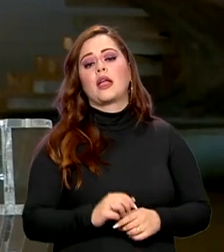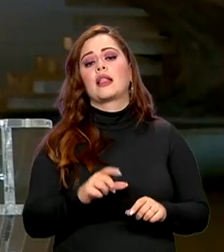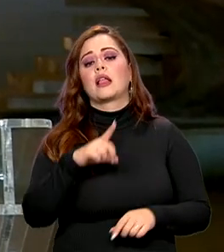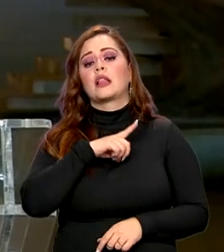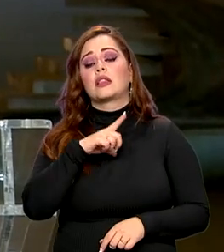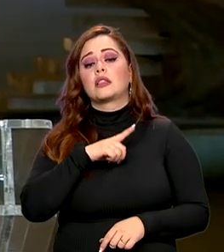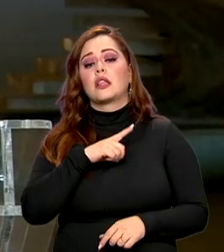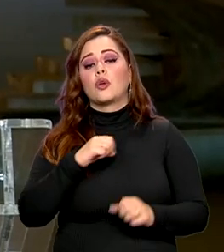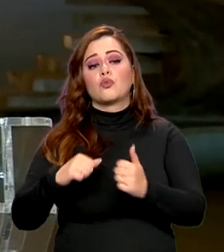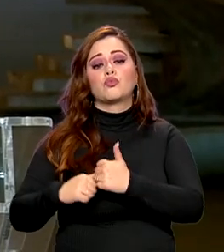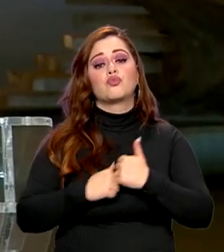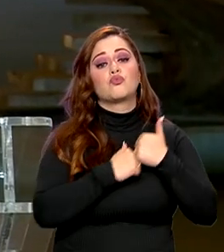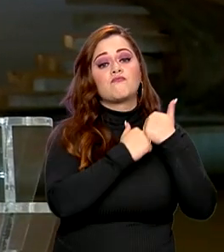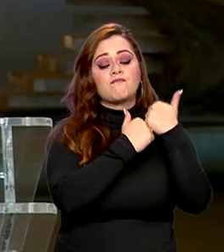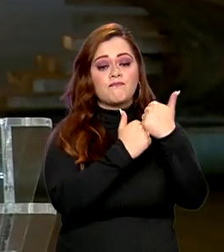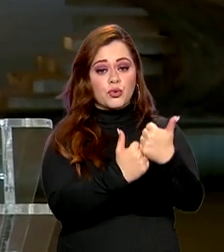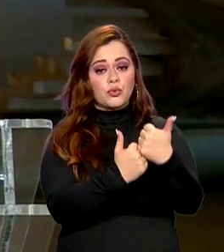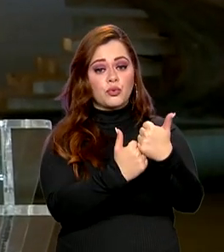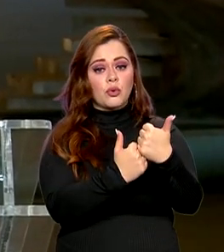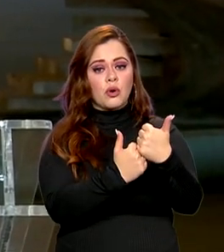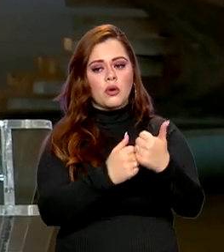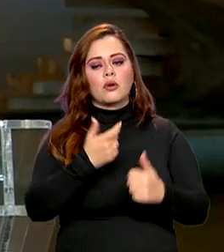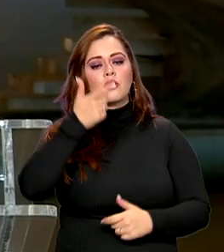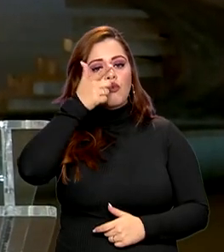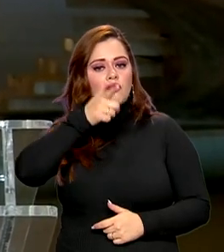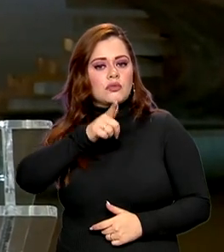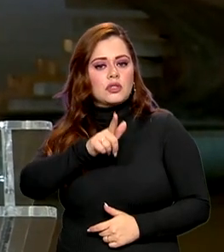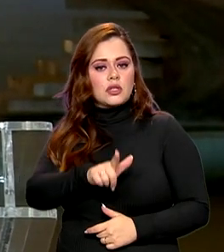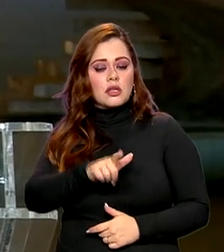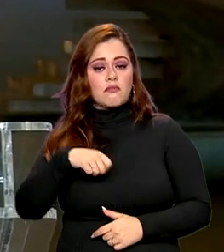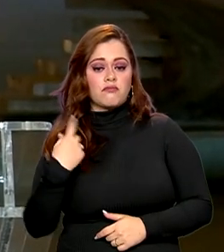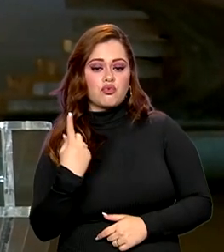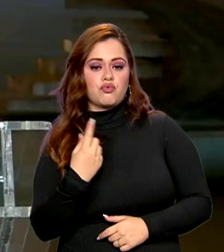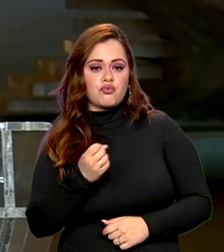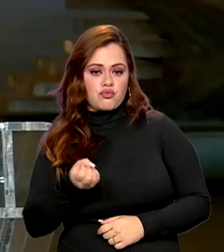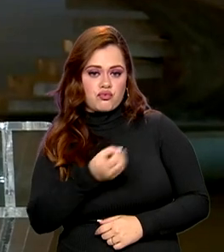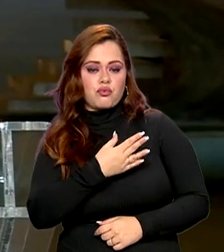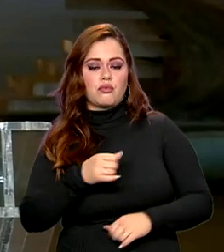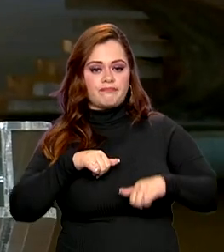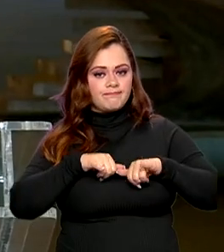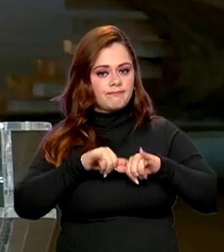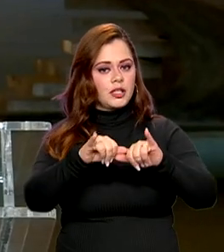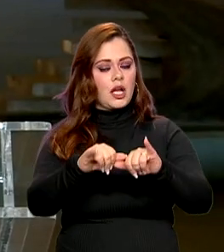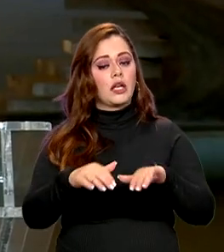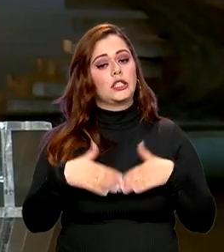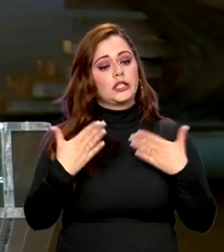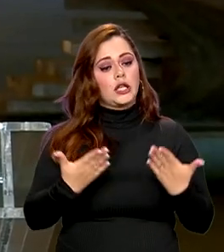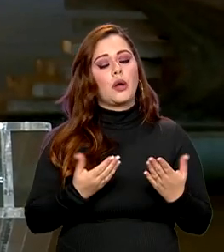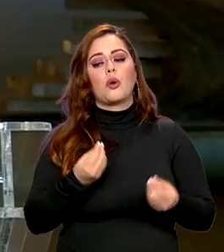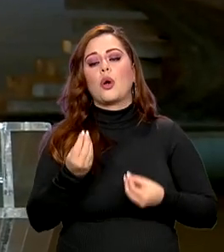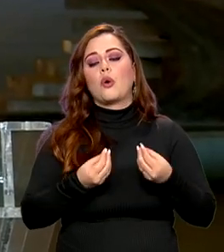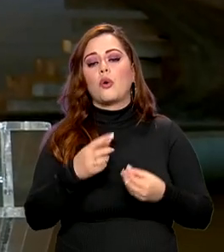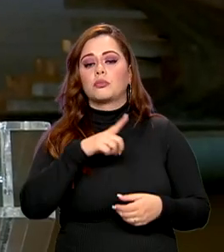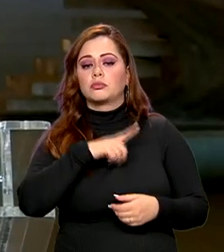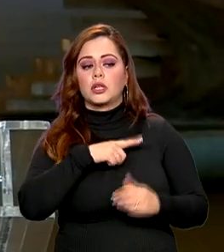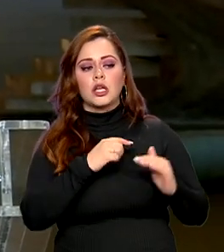ter um suporte de apoio, conquistar novos mercados. Então é uma maneira de crescer